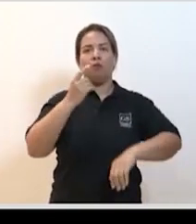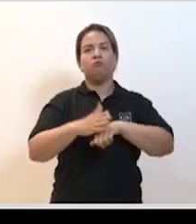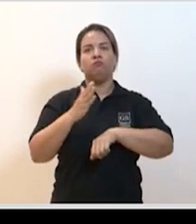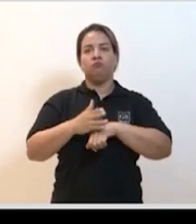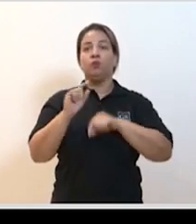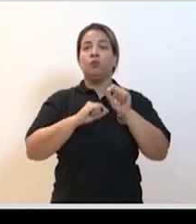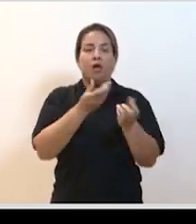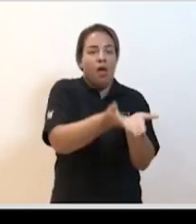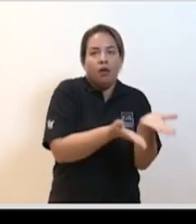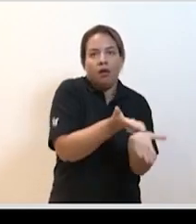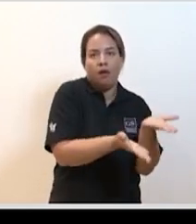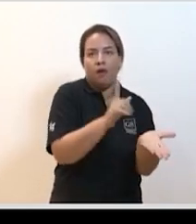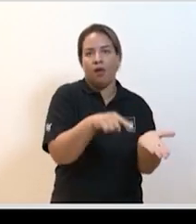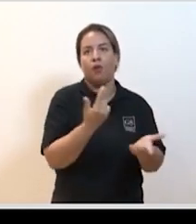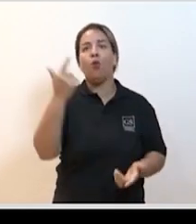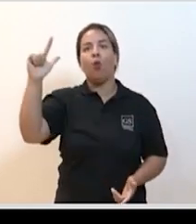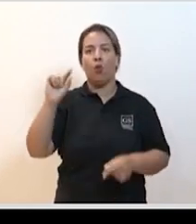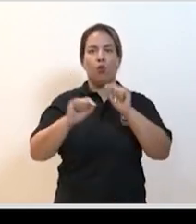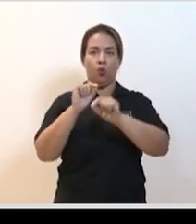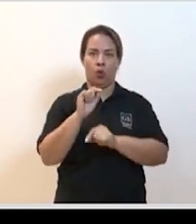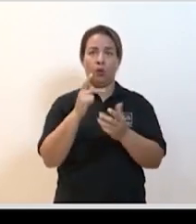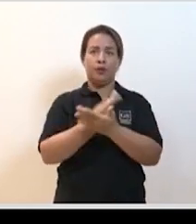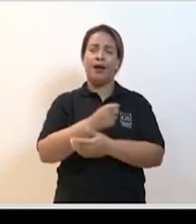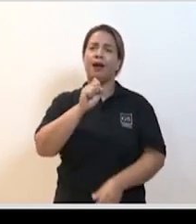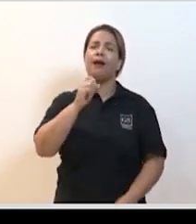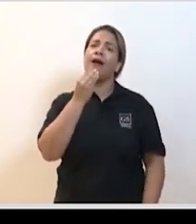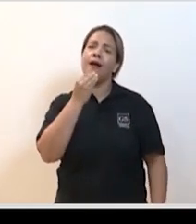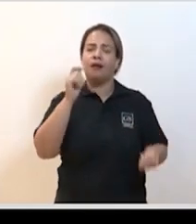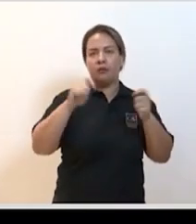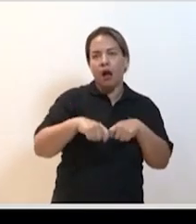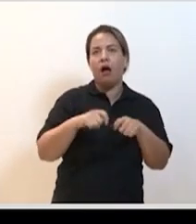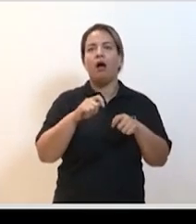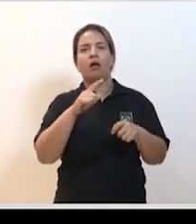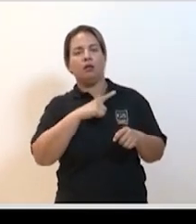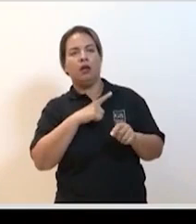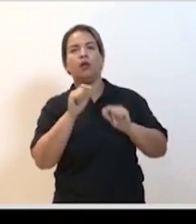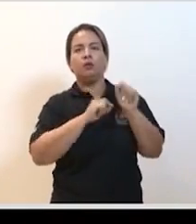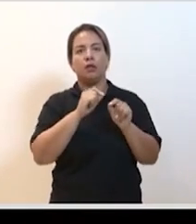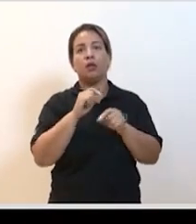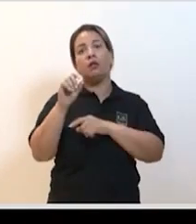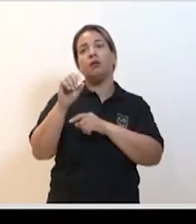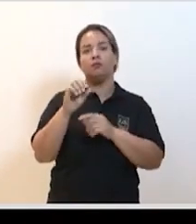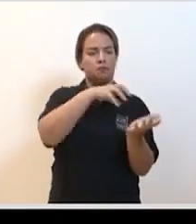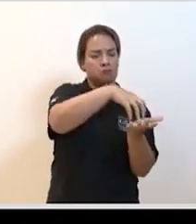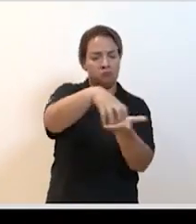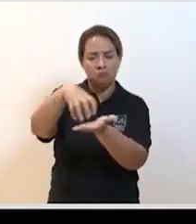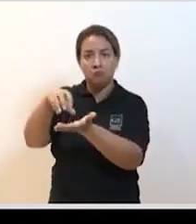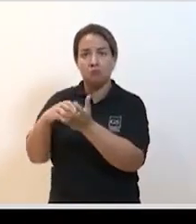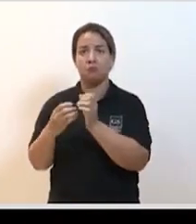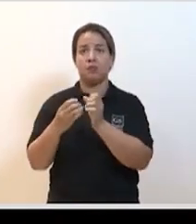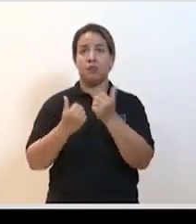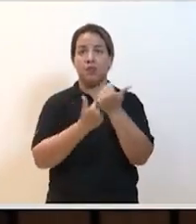clínica. Não é por outro motivo que foi dito aqui de manhã. É claro que todos nós queremos que a unidade básica de saúde funcione e funcione bem